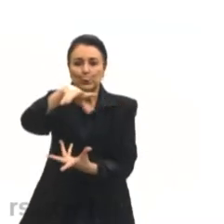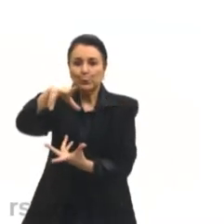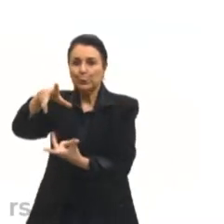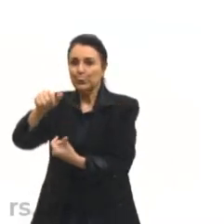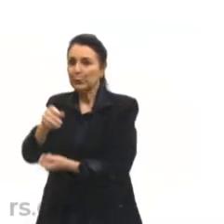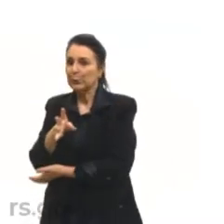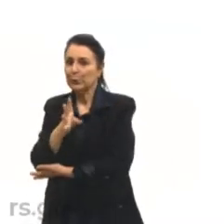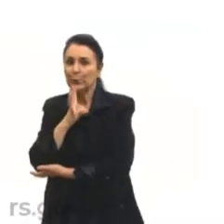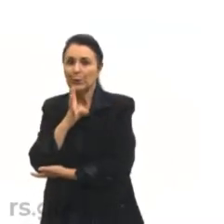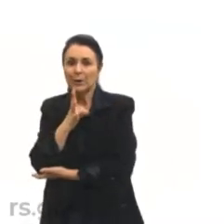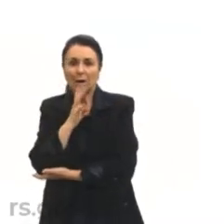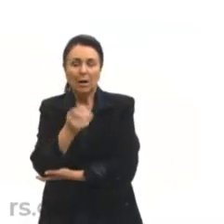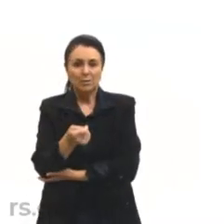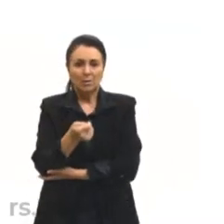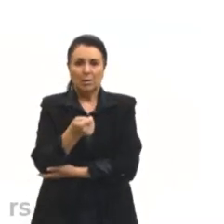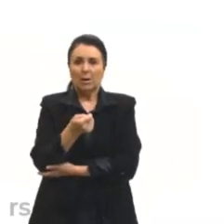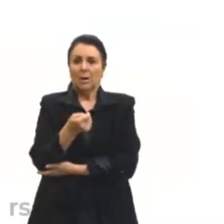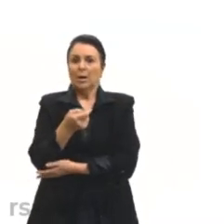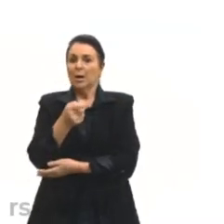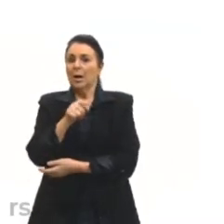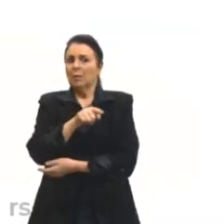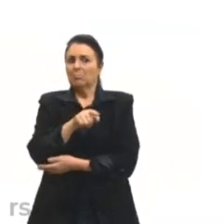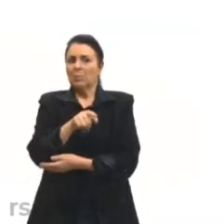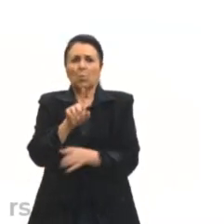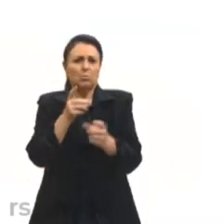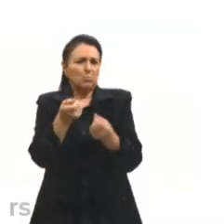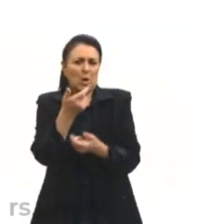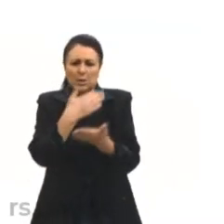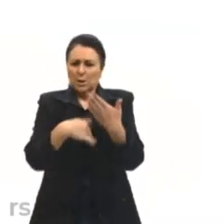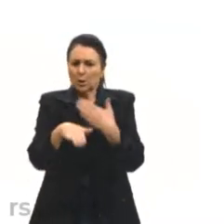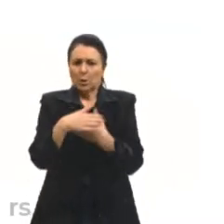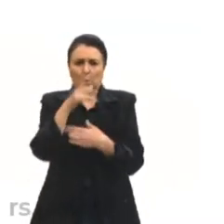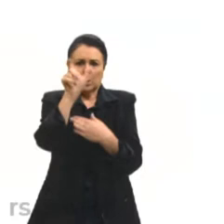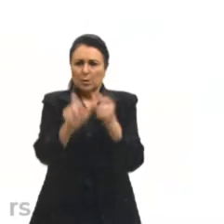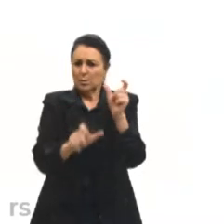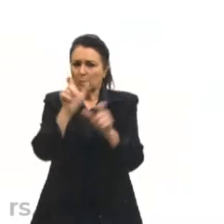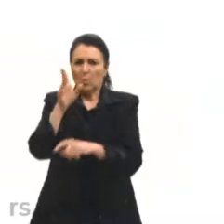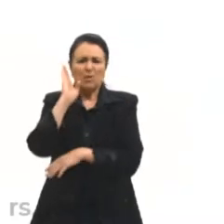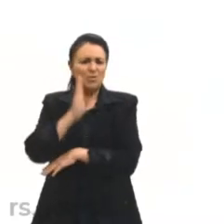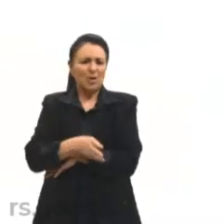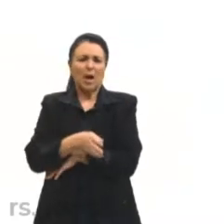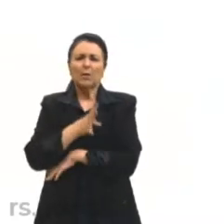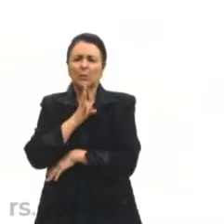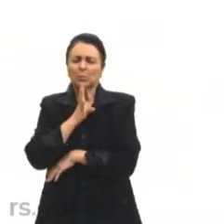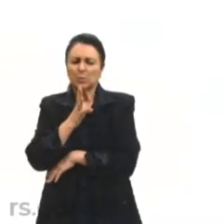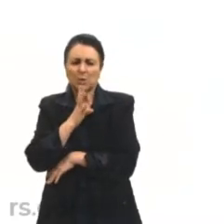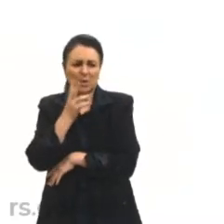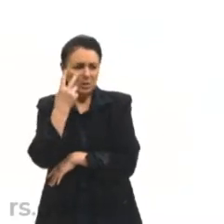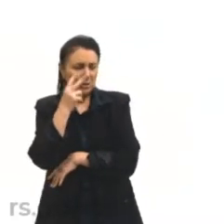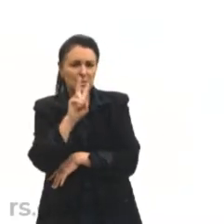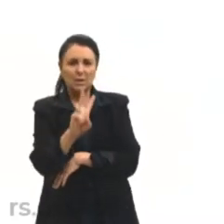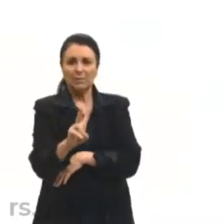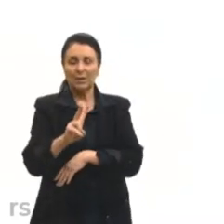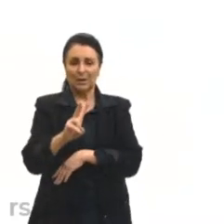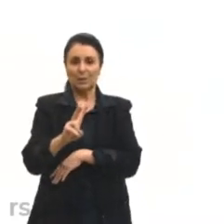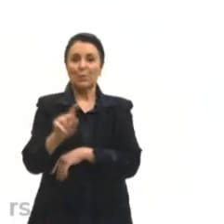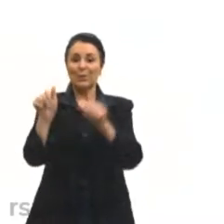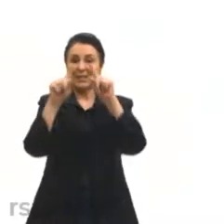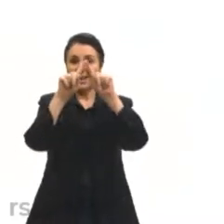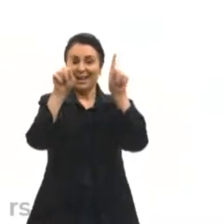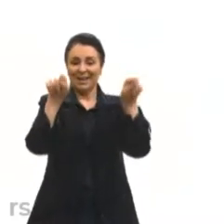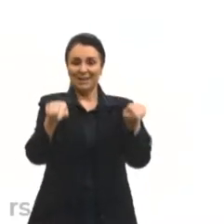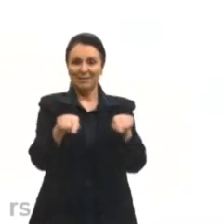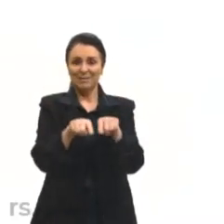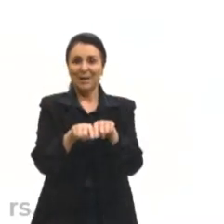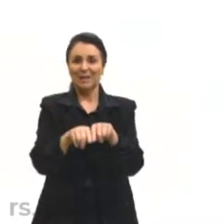É quase impossível você encontrar alguém que nunca tenha ouvido falar ou nunca tenha visto a imagem da Mona Lisa.